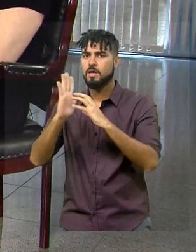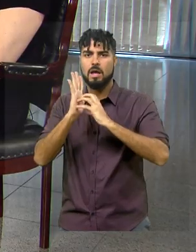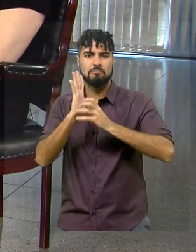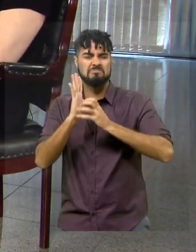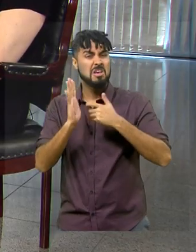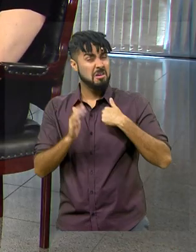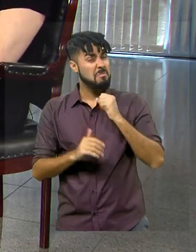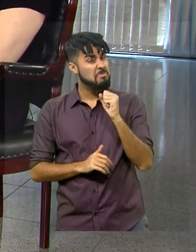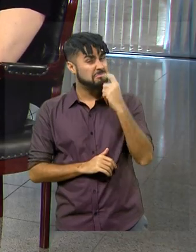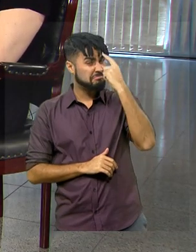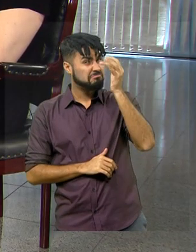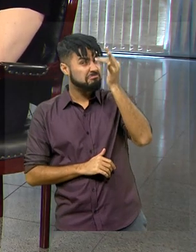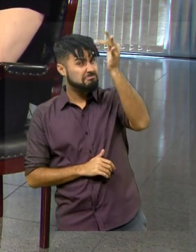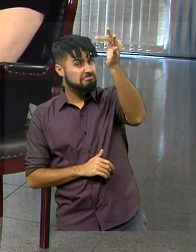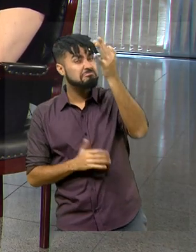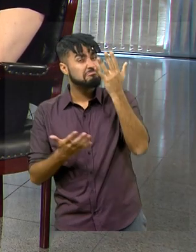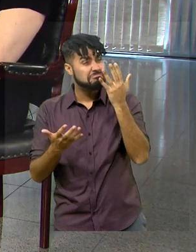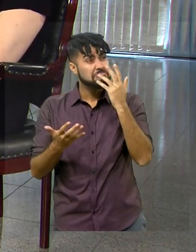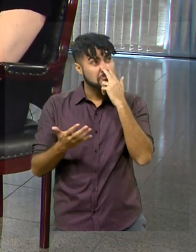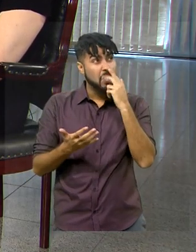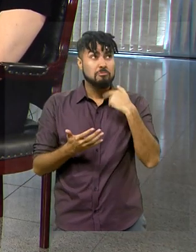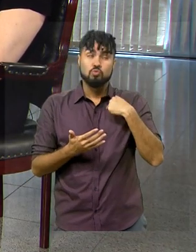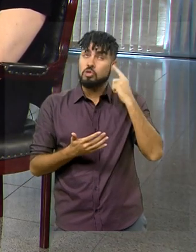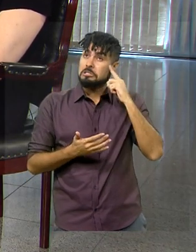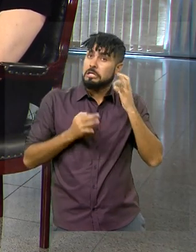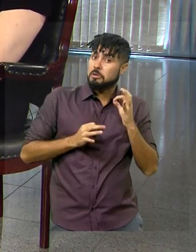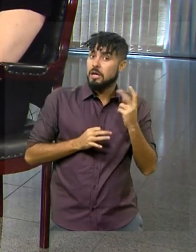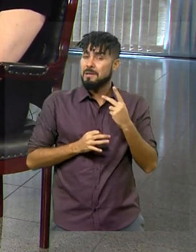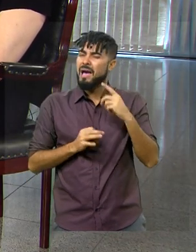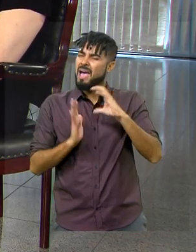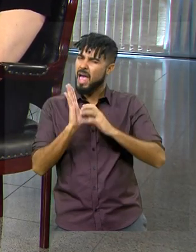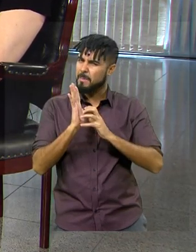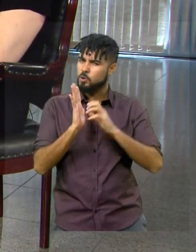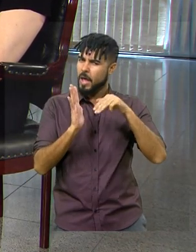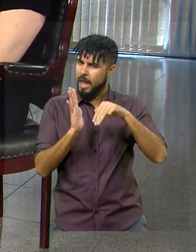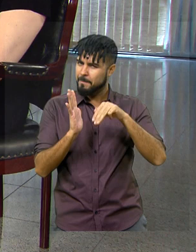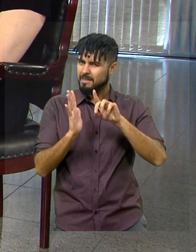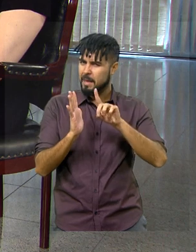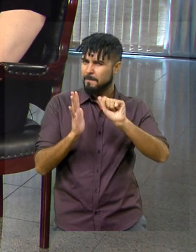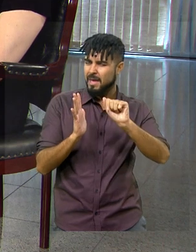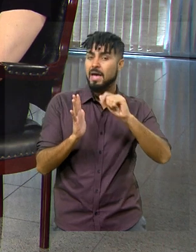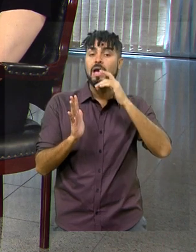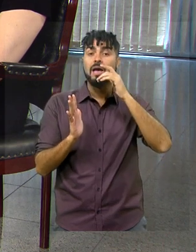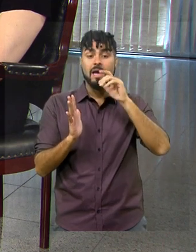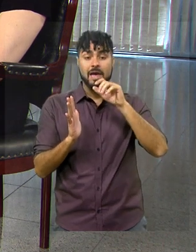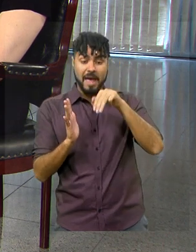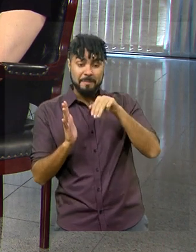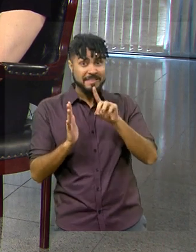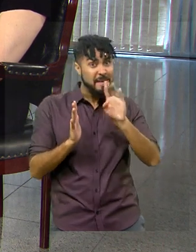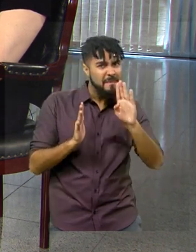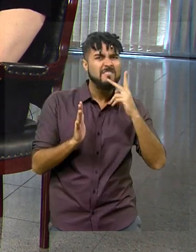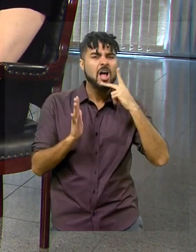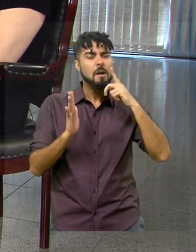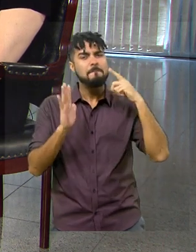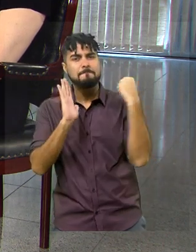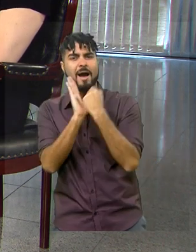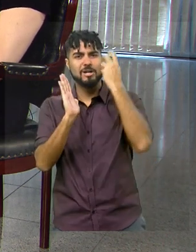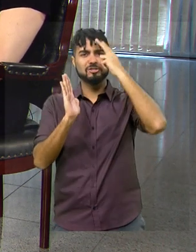posso estar enganada e daqui muito em breve o MDB vai ser chamado novamente para fazer parte da história.